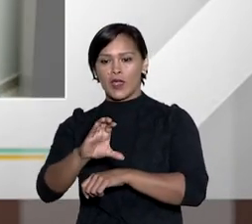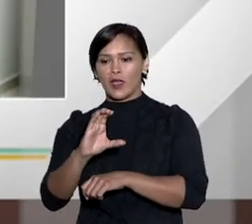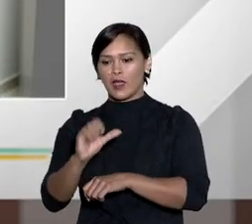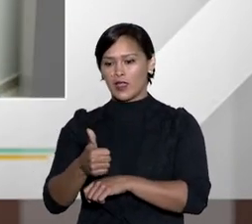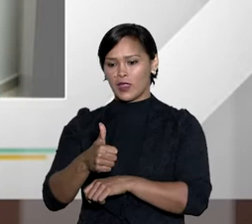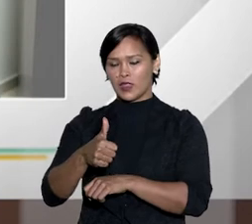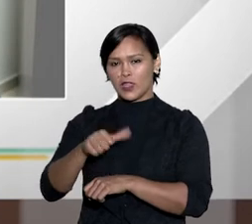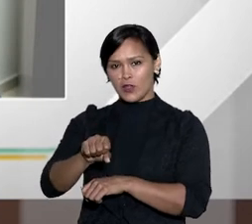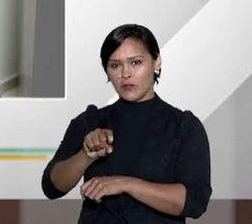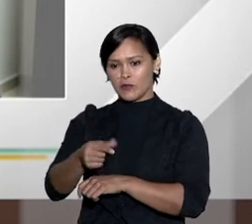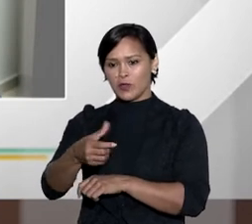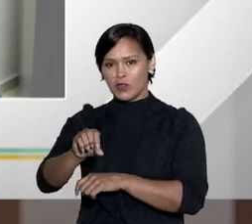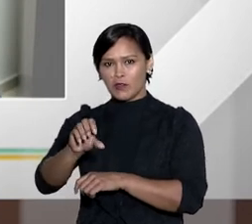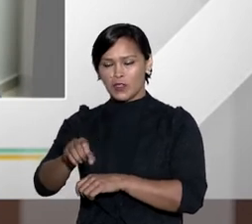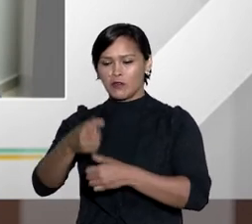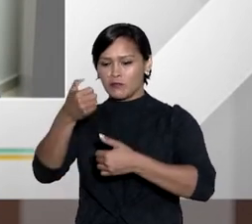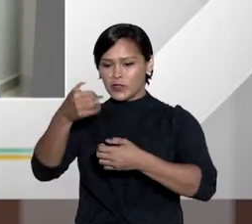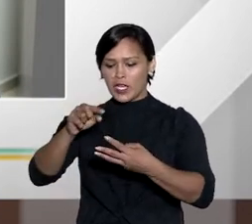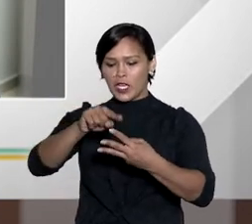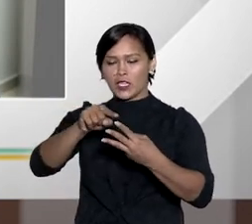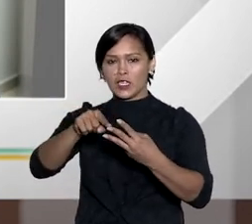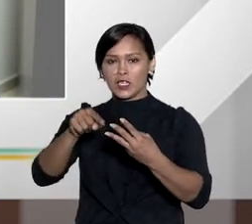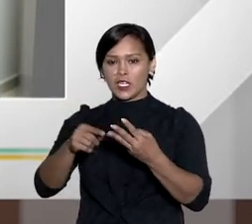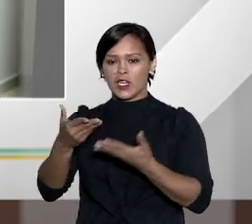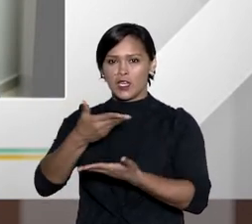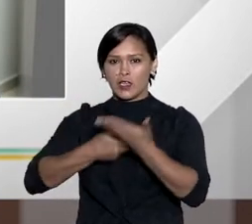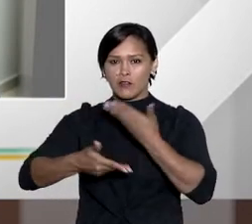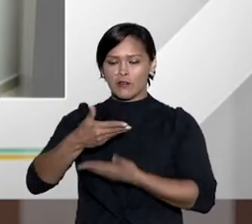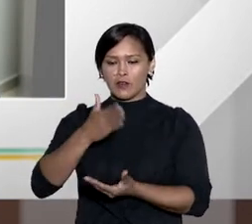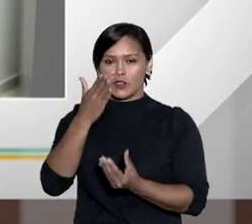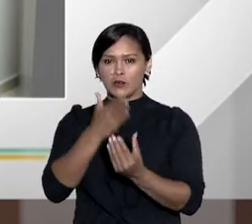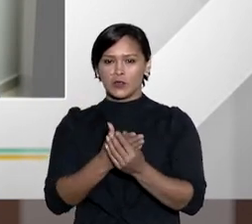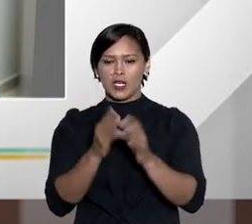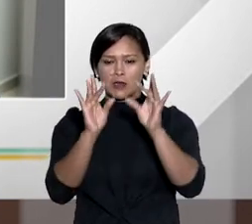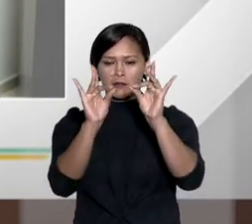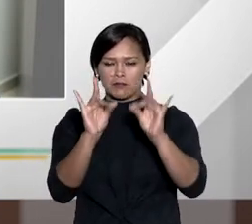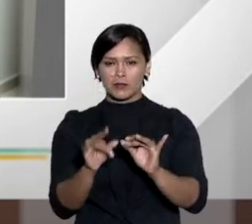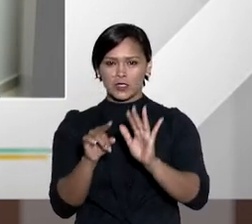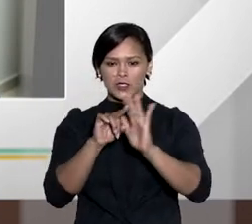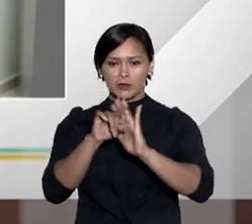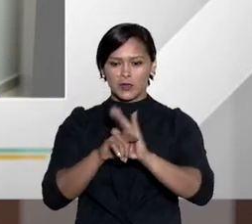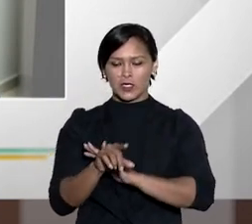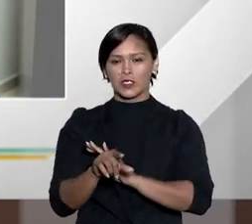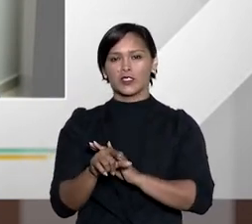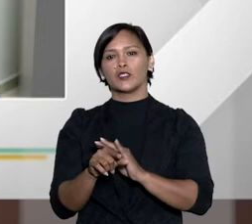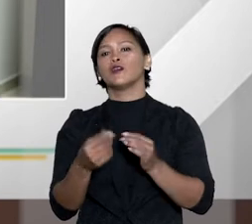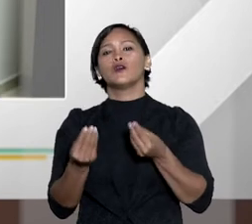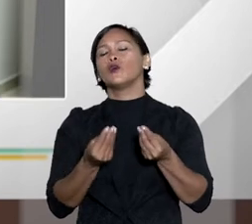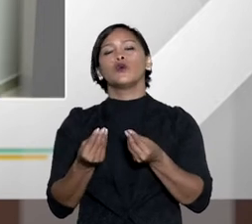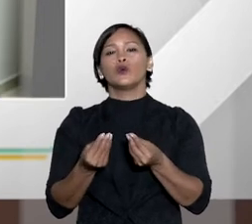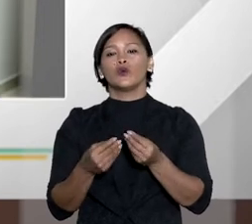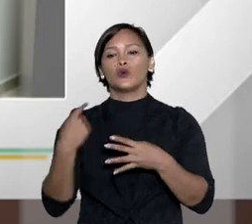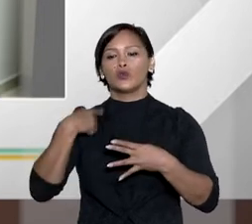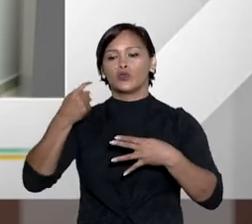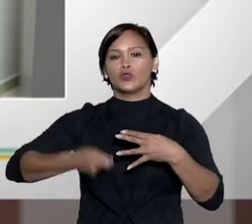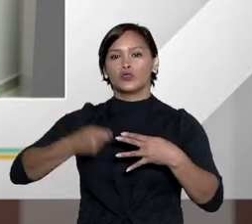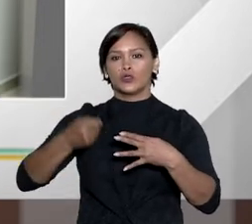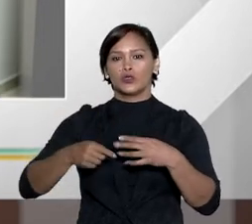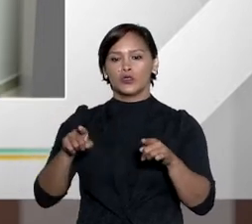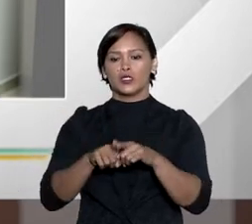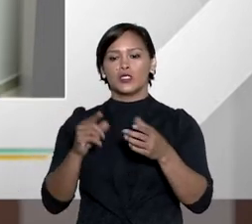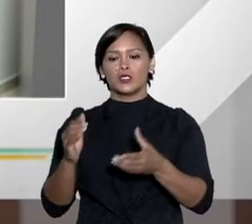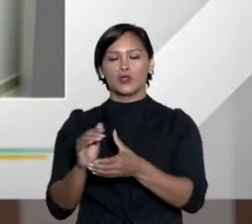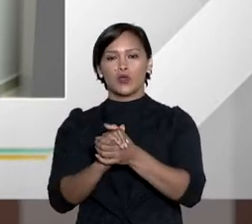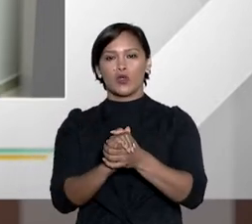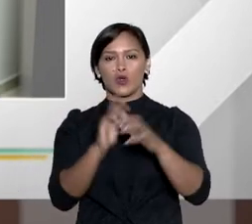doutora Erick, a lei 9.099, ela cita três sujeitos envolvidos nos processos apreciados pelo IGECS. O